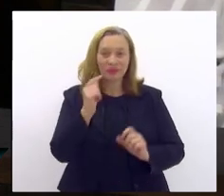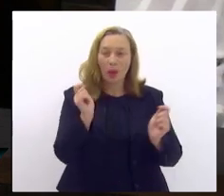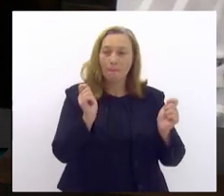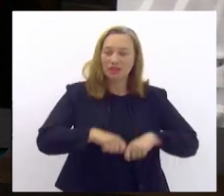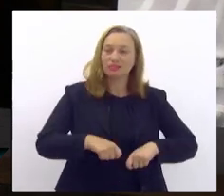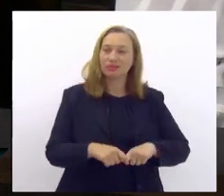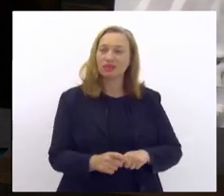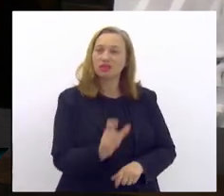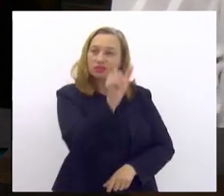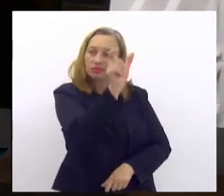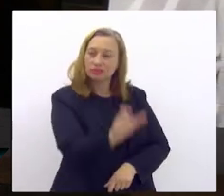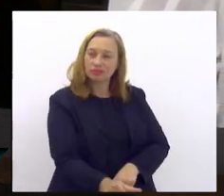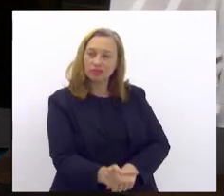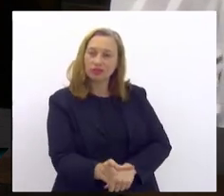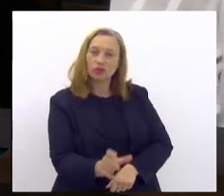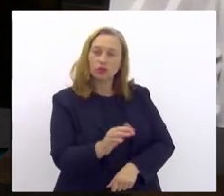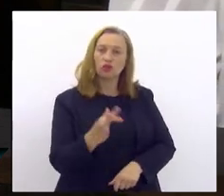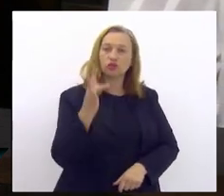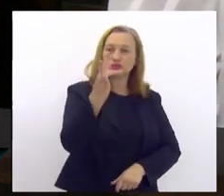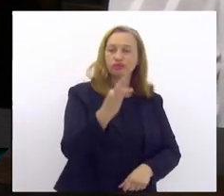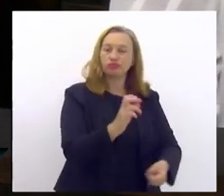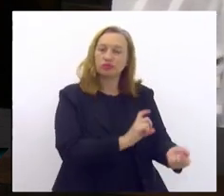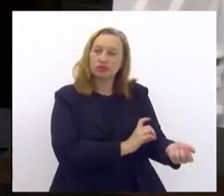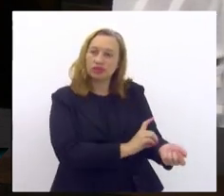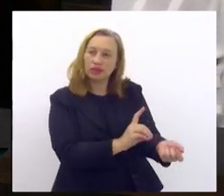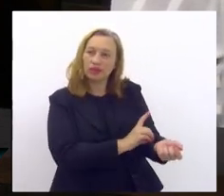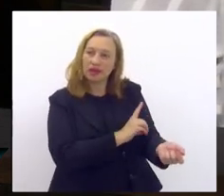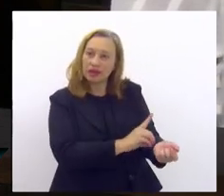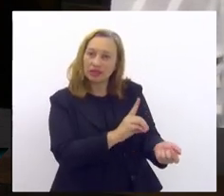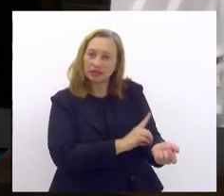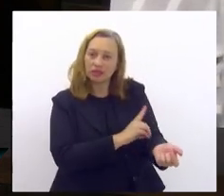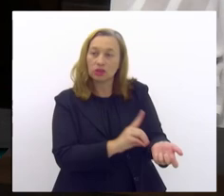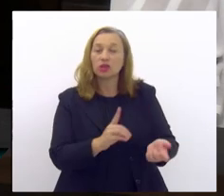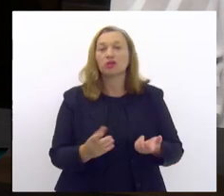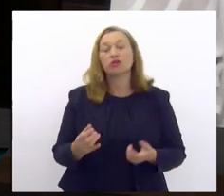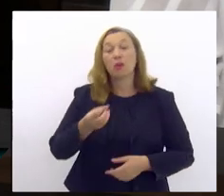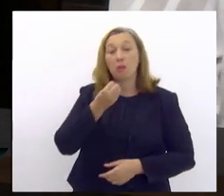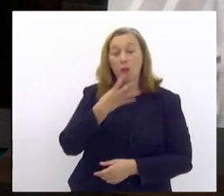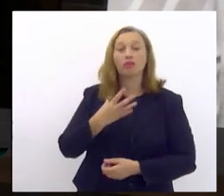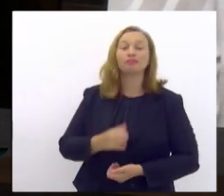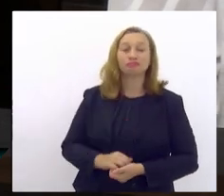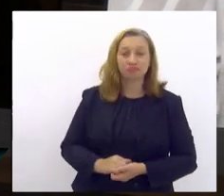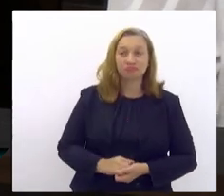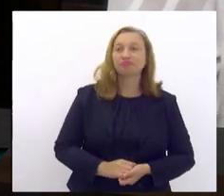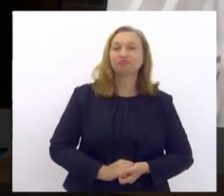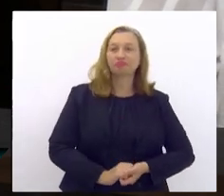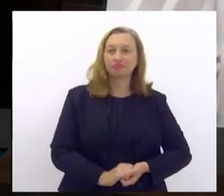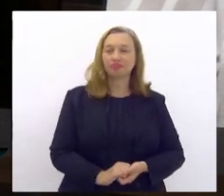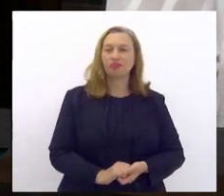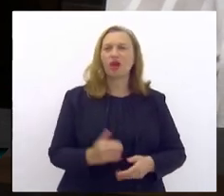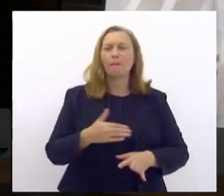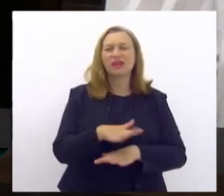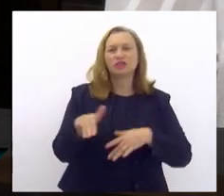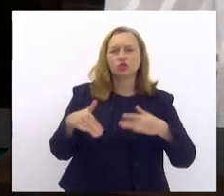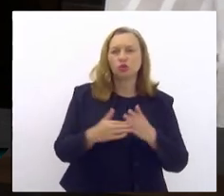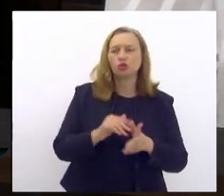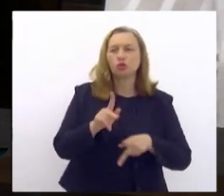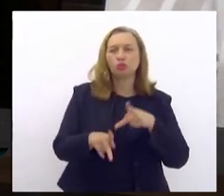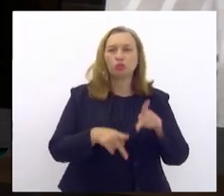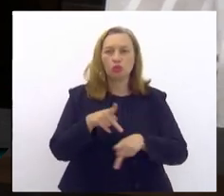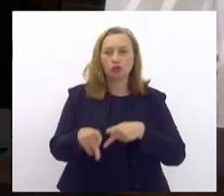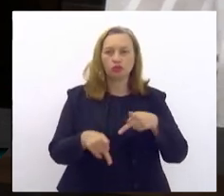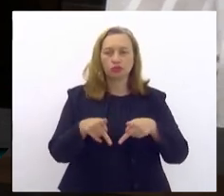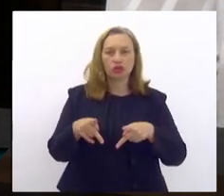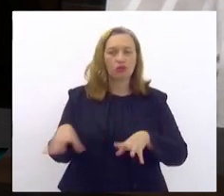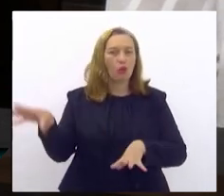pessoa tornar-se diabético. E foi extremamente útil, e para toda aquela população que estava